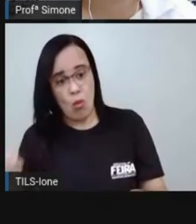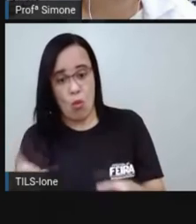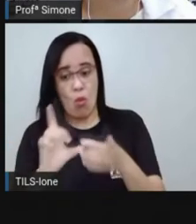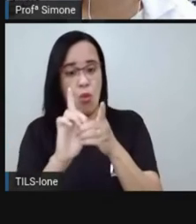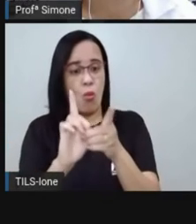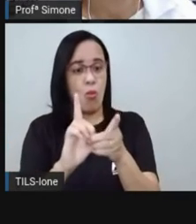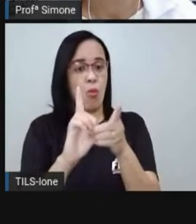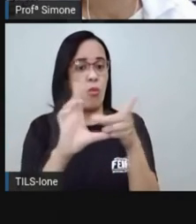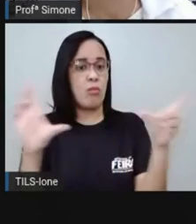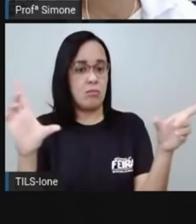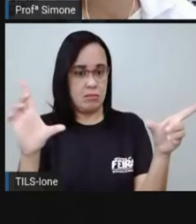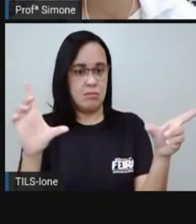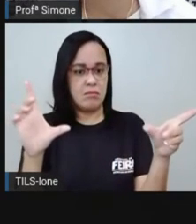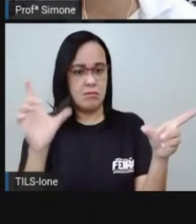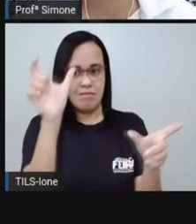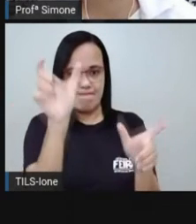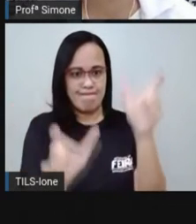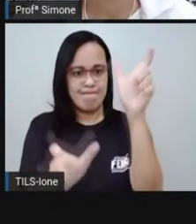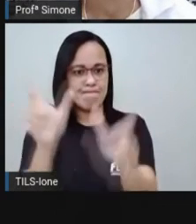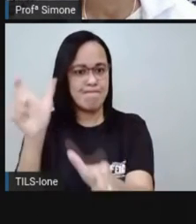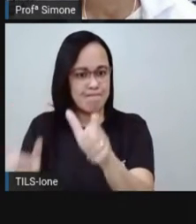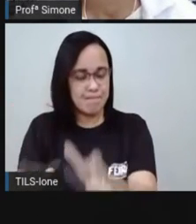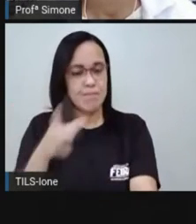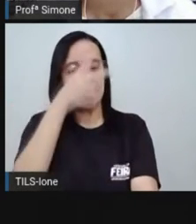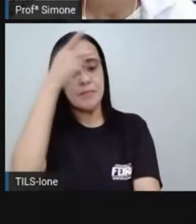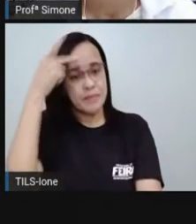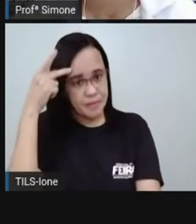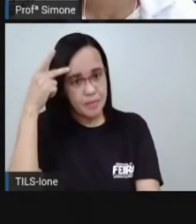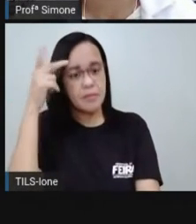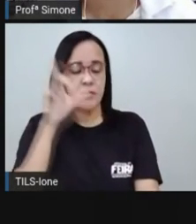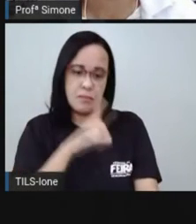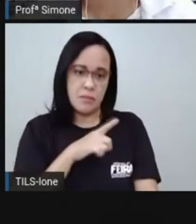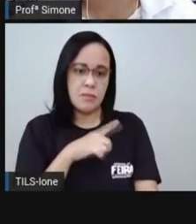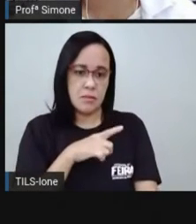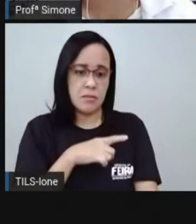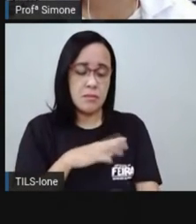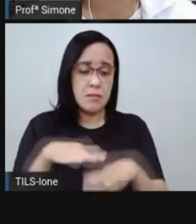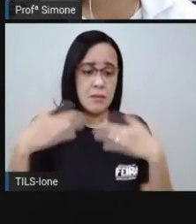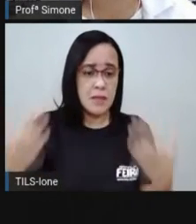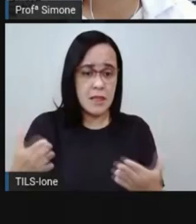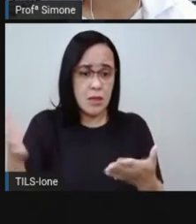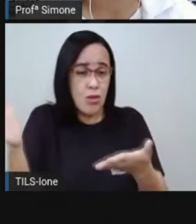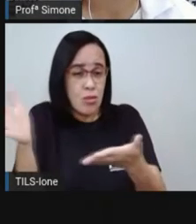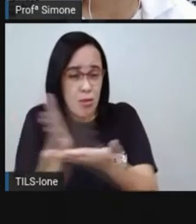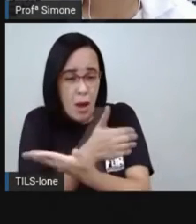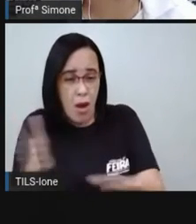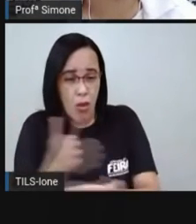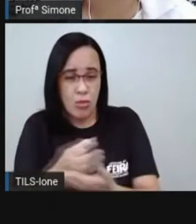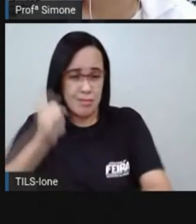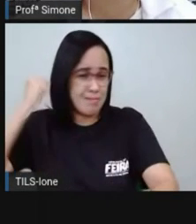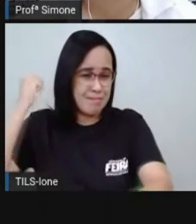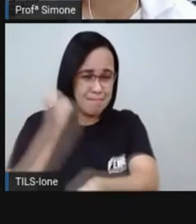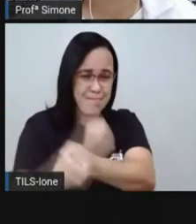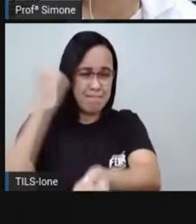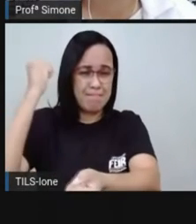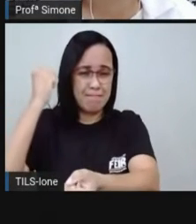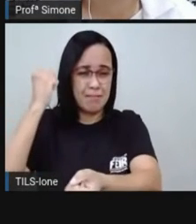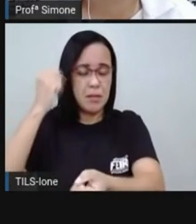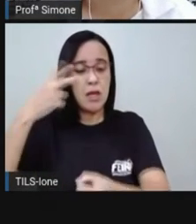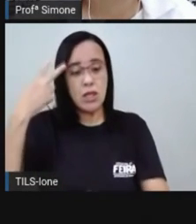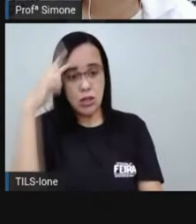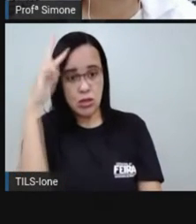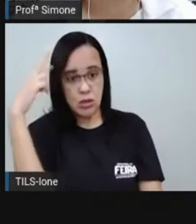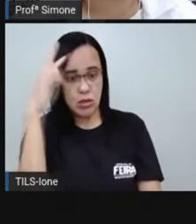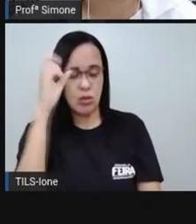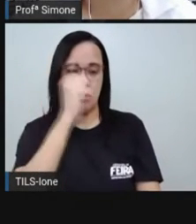cidadania. Então, esses são alguns momentos, vamos dizer assim, marcantes da nossa